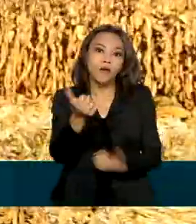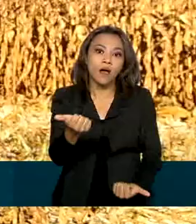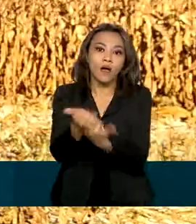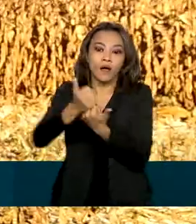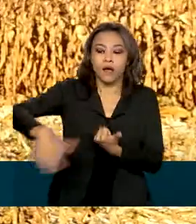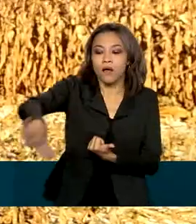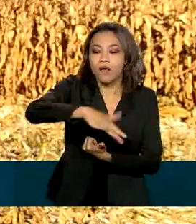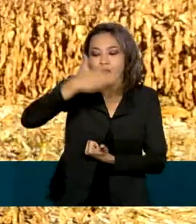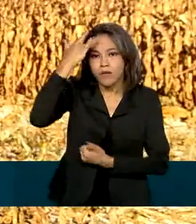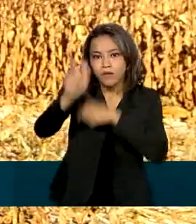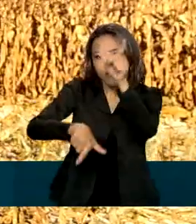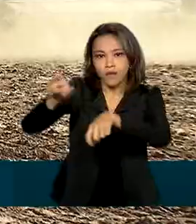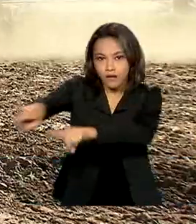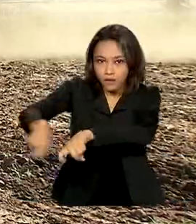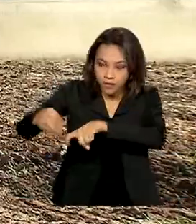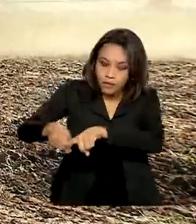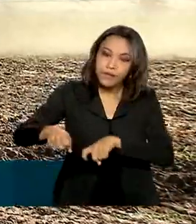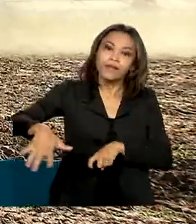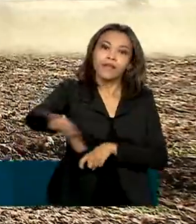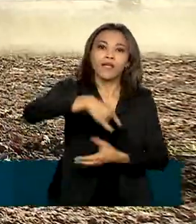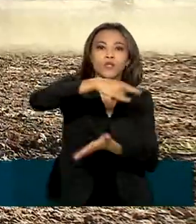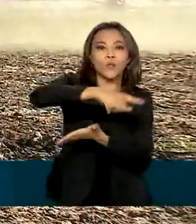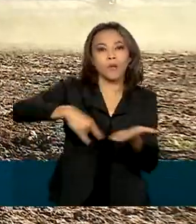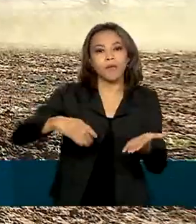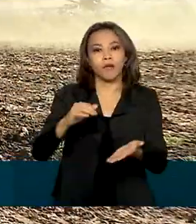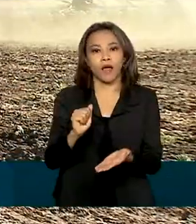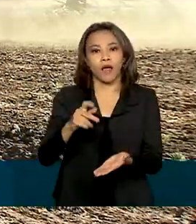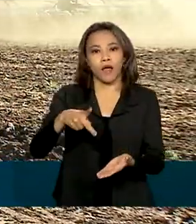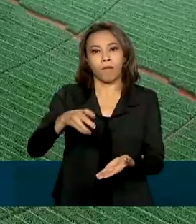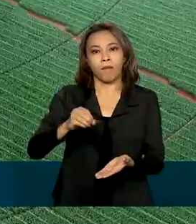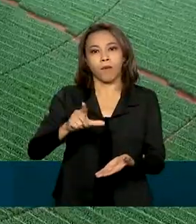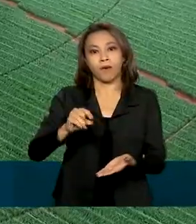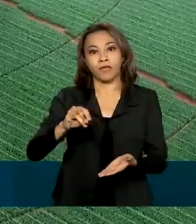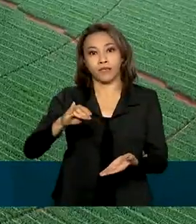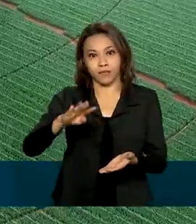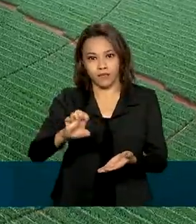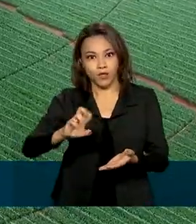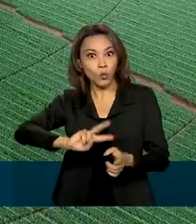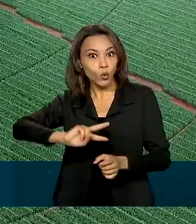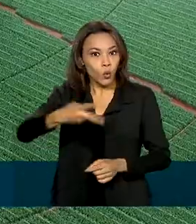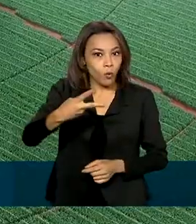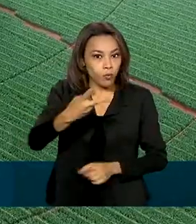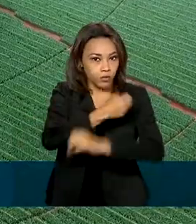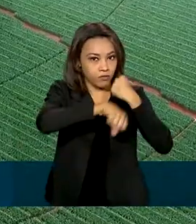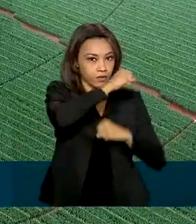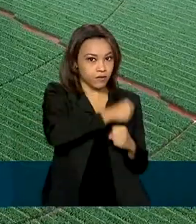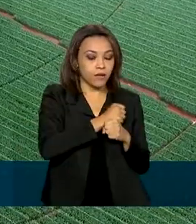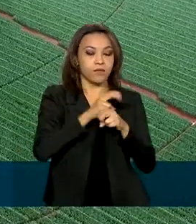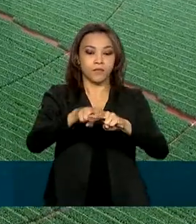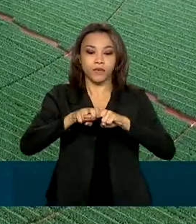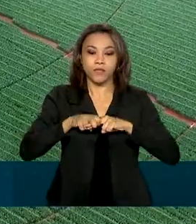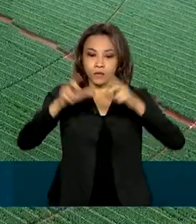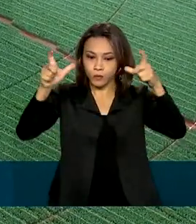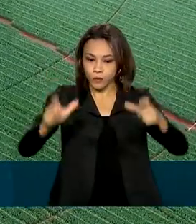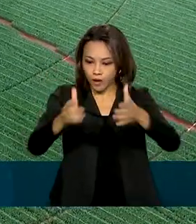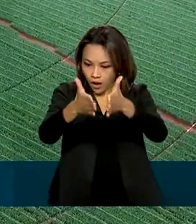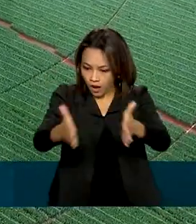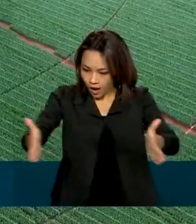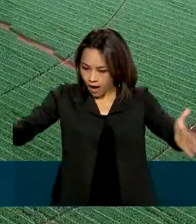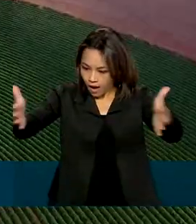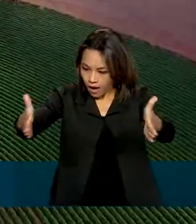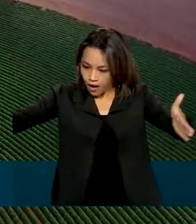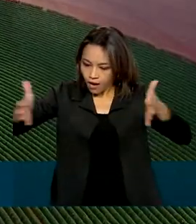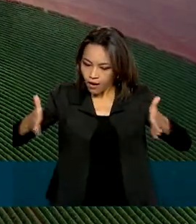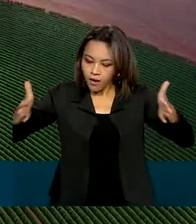para a contratação de apólices, o dobro do valor do ano passado. Com isso, a área agrícola segurada no país